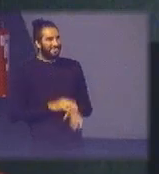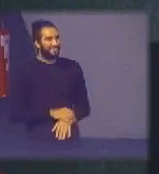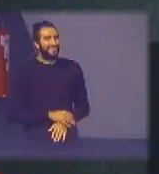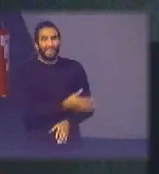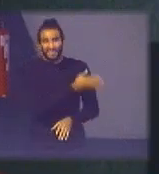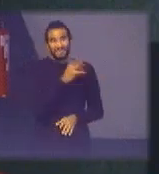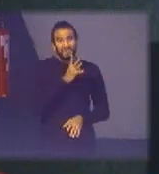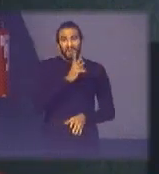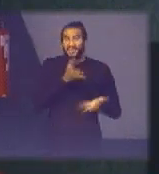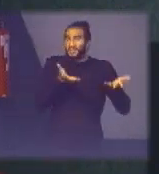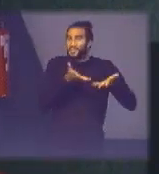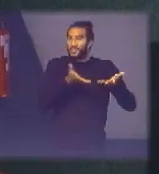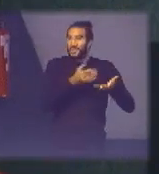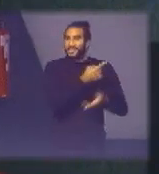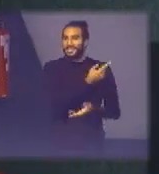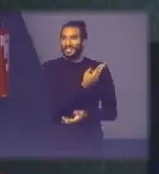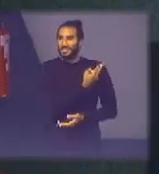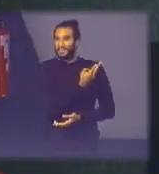dá um abraço aqui